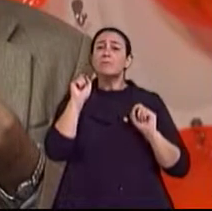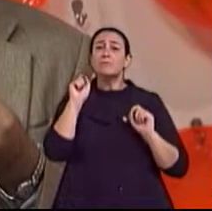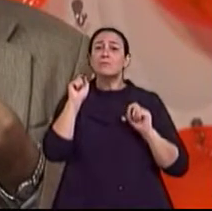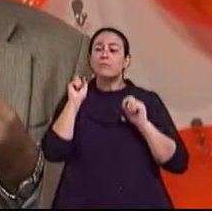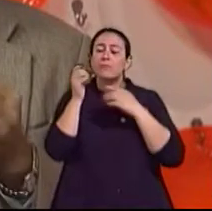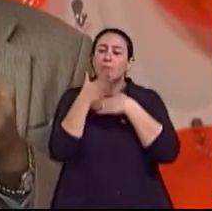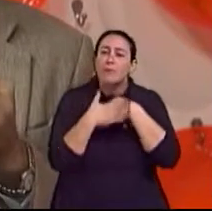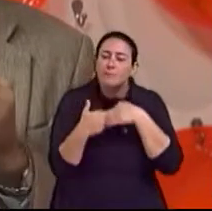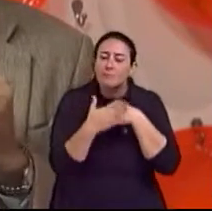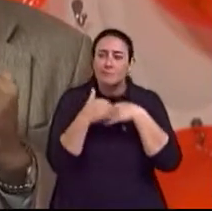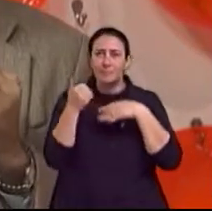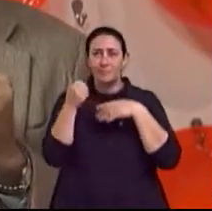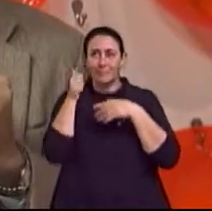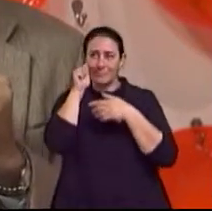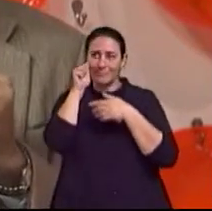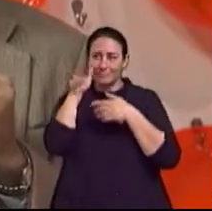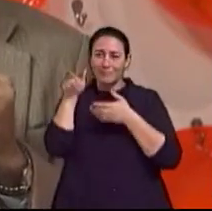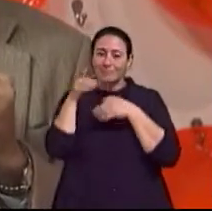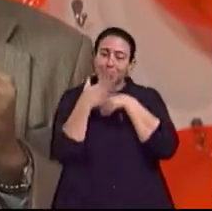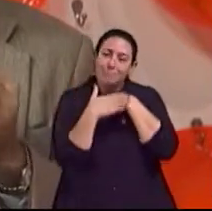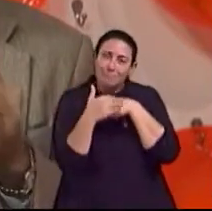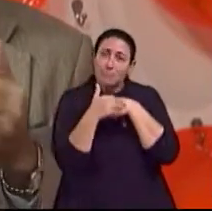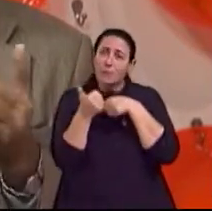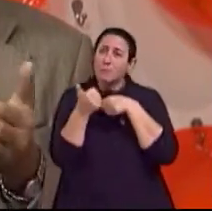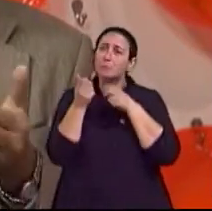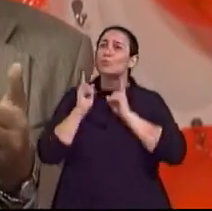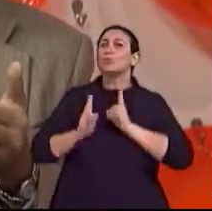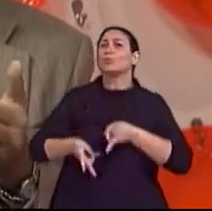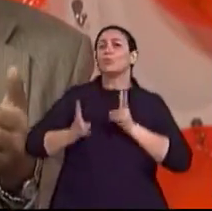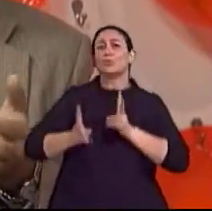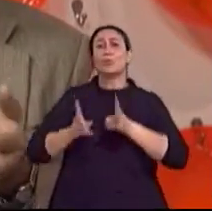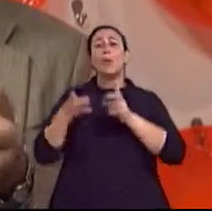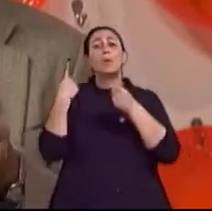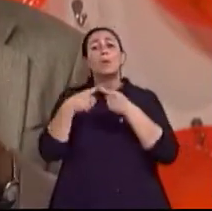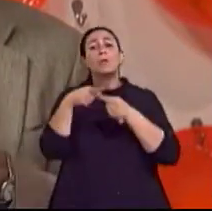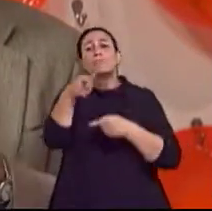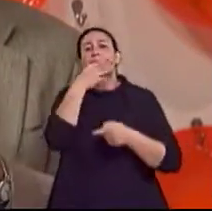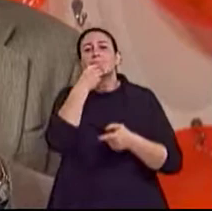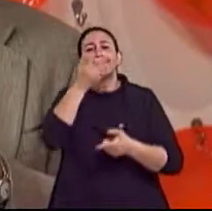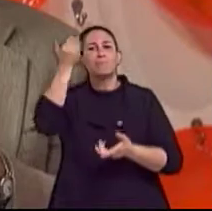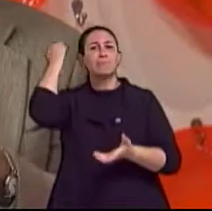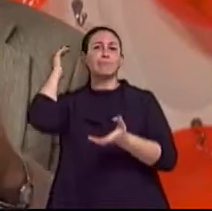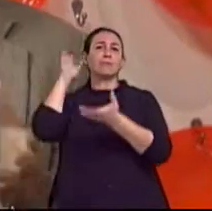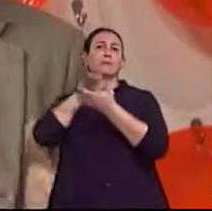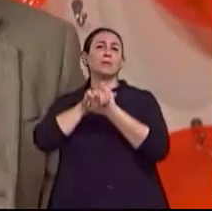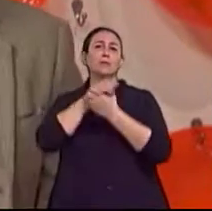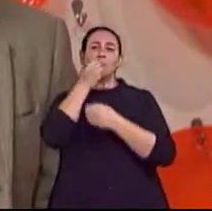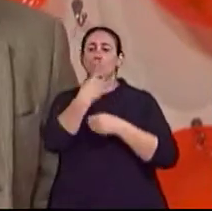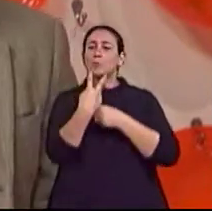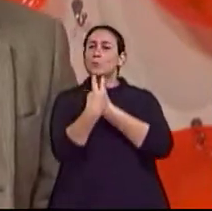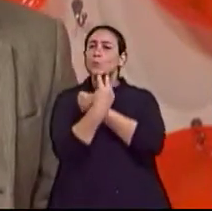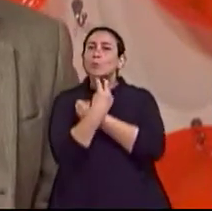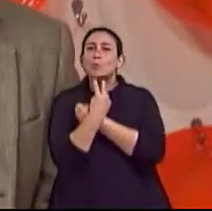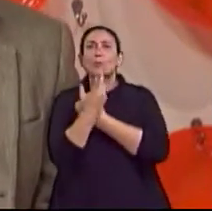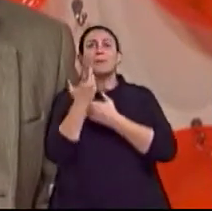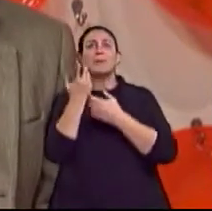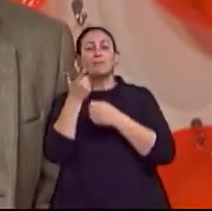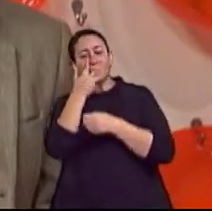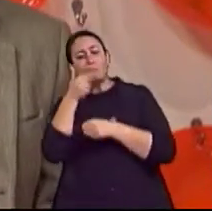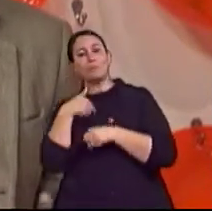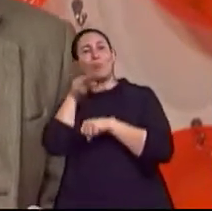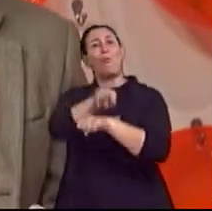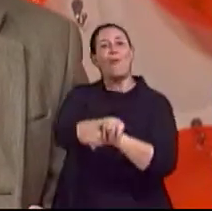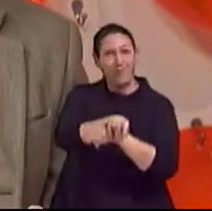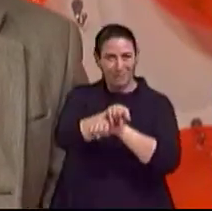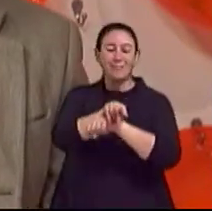que esse amor que eles têm se mantenha e seja alimentado, mesmo dentro do quadro demencial. Tem pessoas, por exemplo, que têm uma